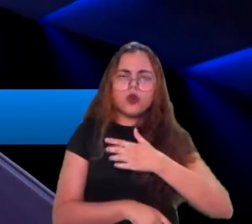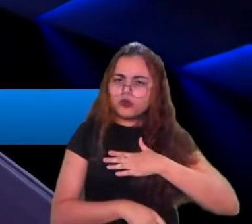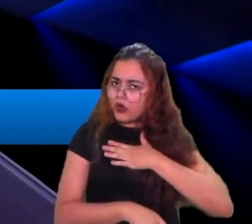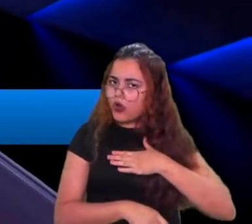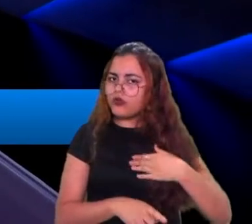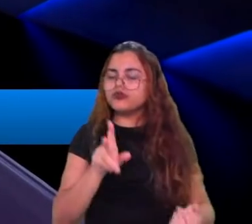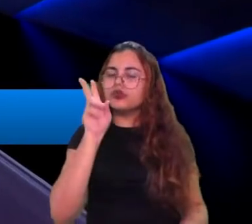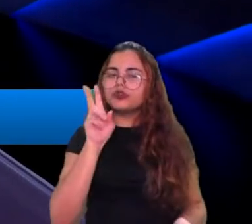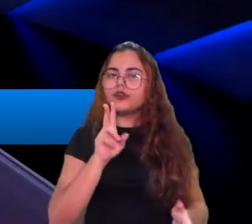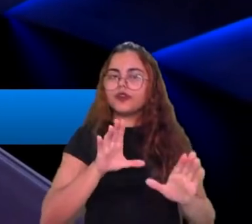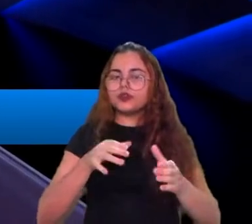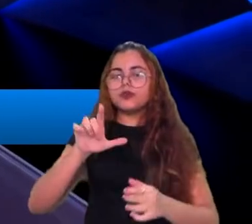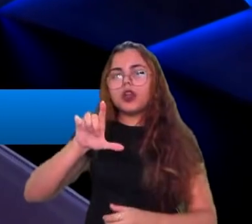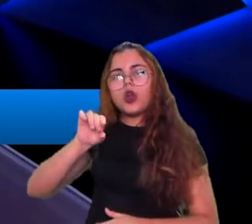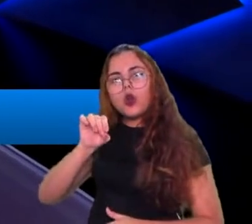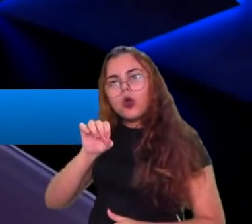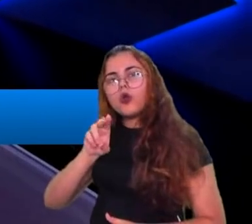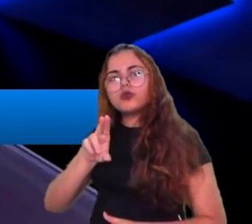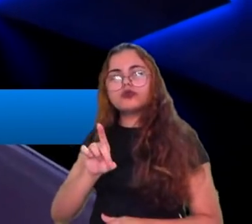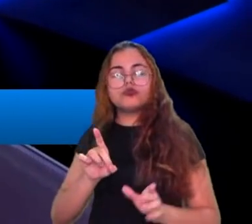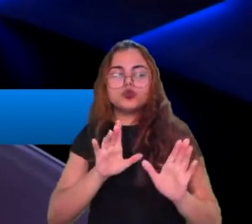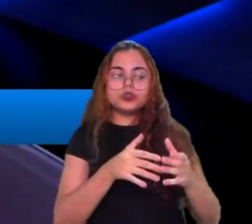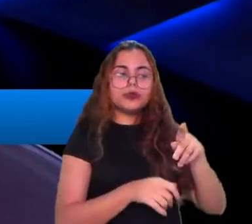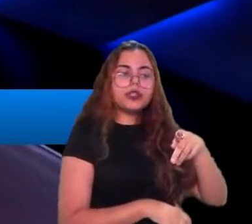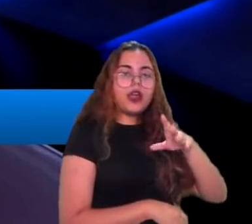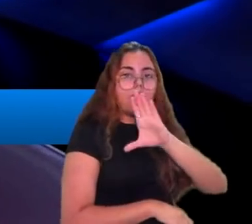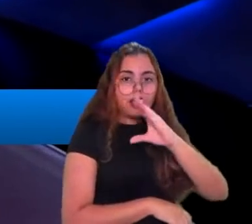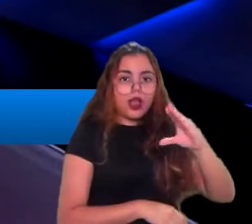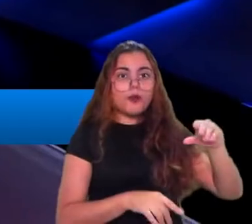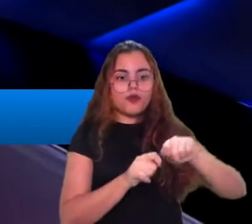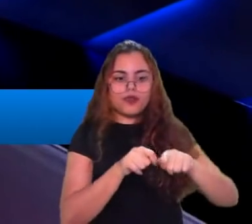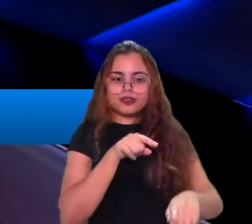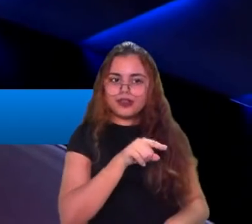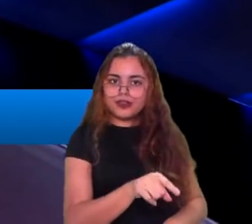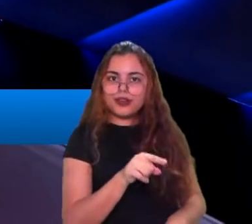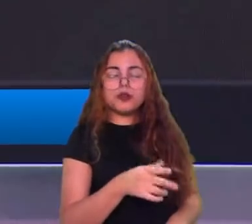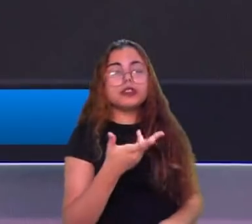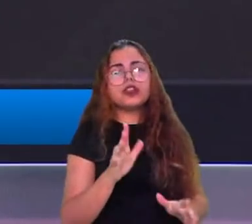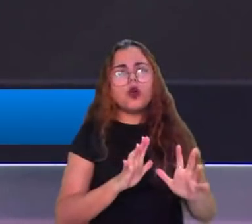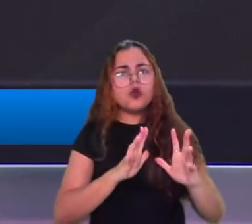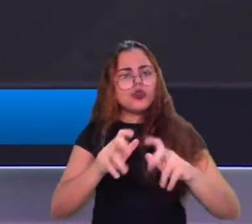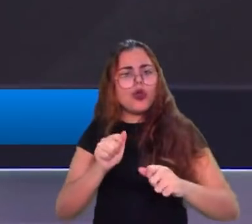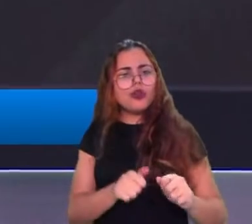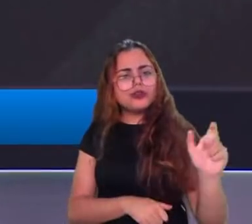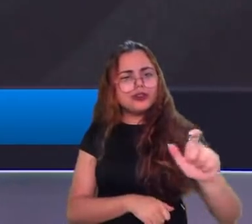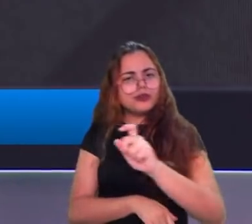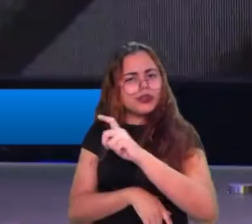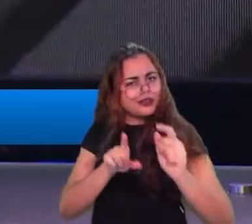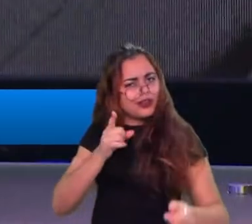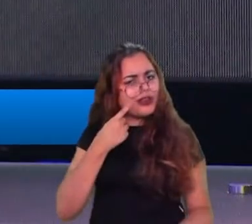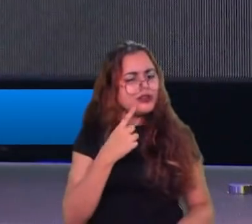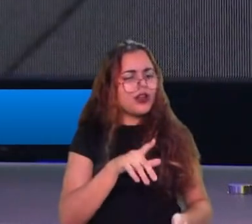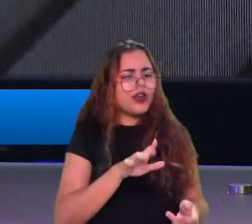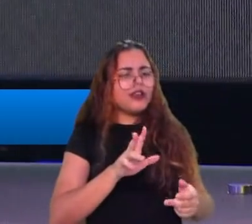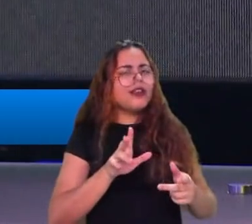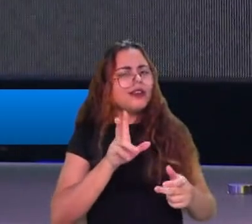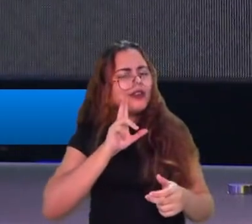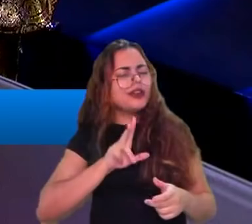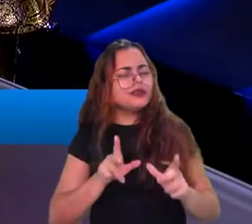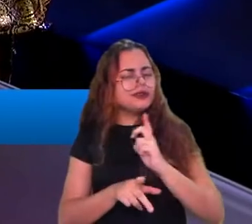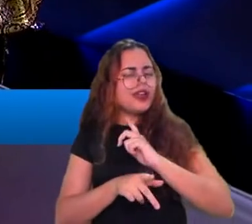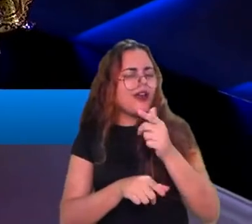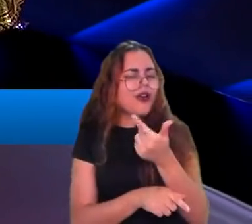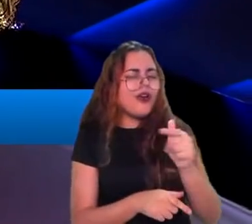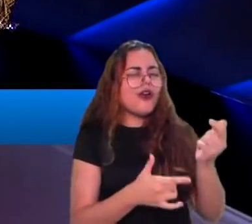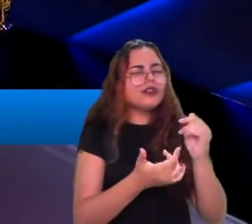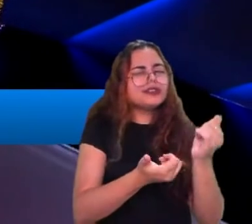vê o time da Kabum fazendo isso daqui a pouco todo mundo no campeonato tá vendo pô, tem outros métodos de jogar o jogo e eu fico feliz é, eu